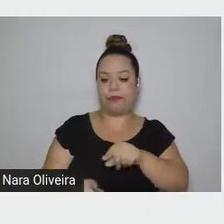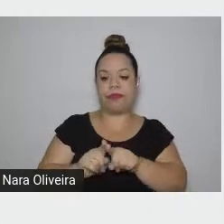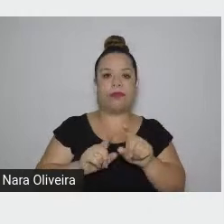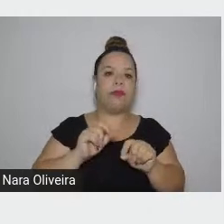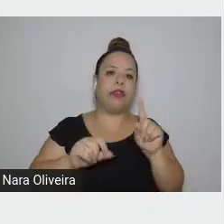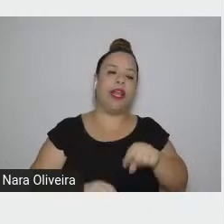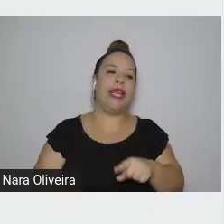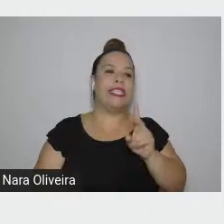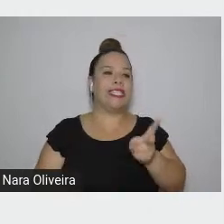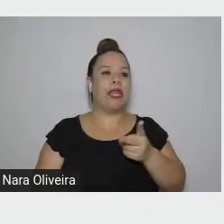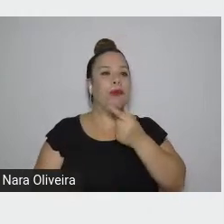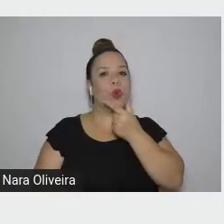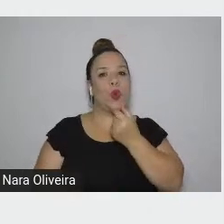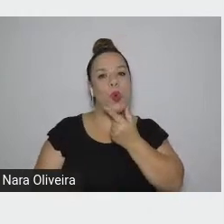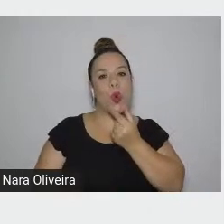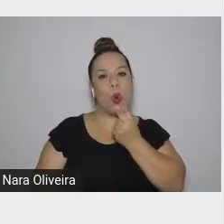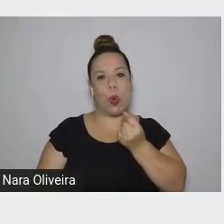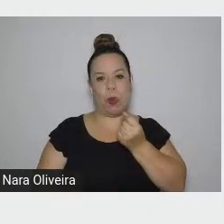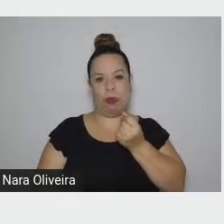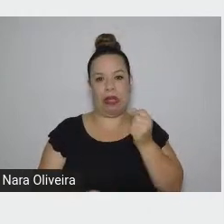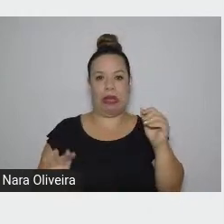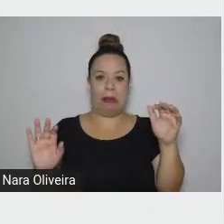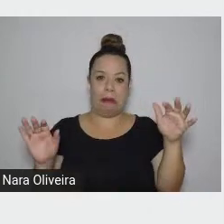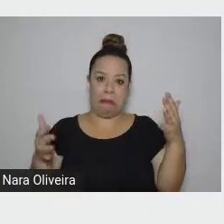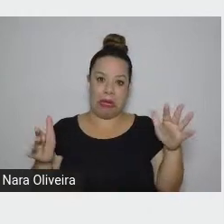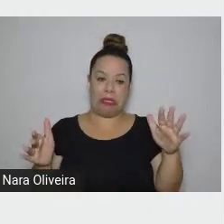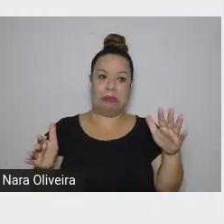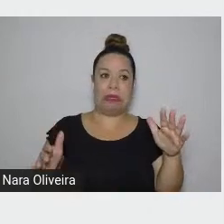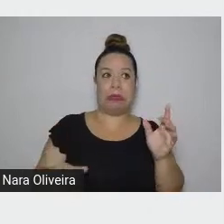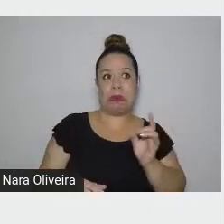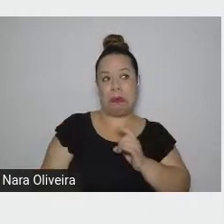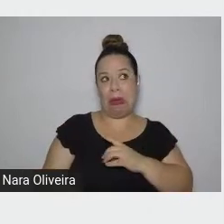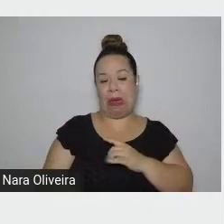homem mais ou menos inseguro,